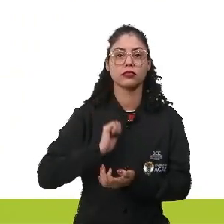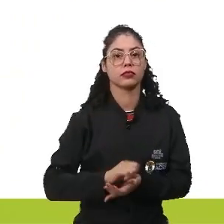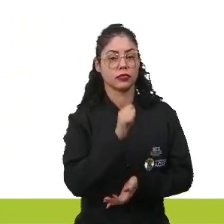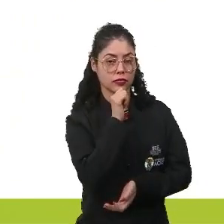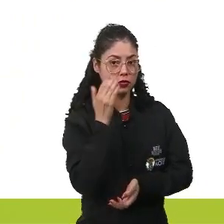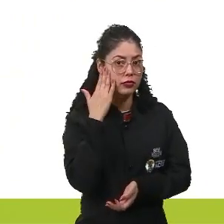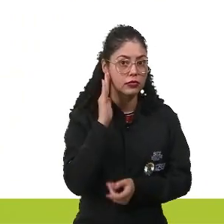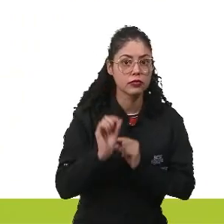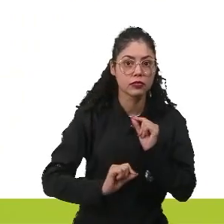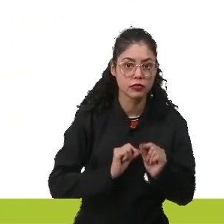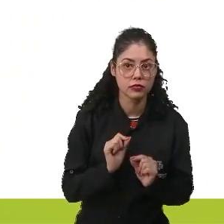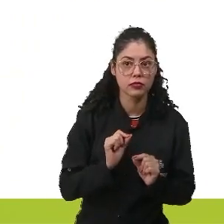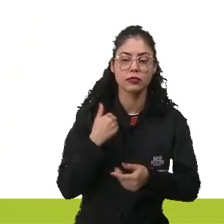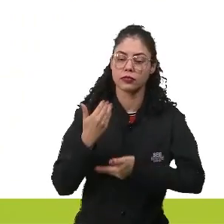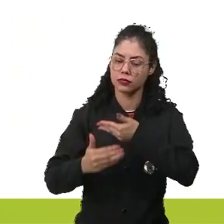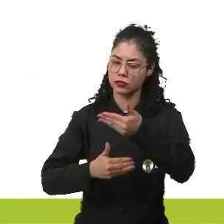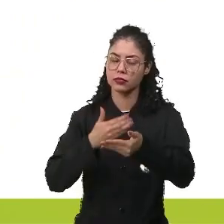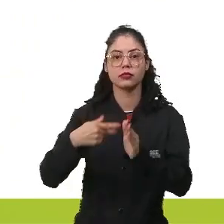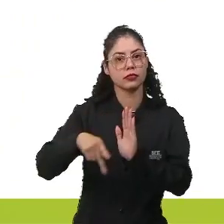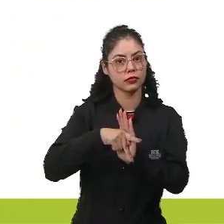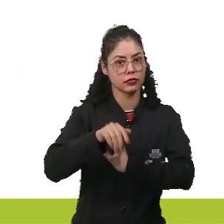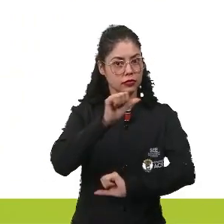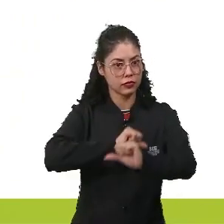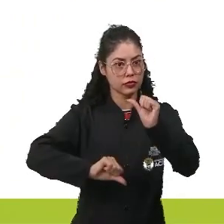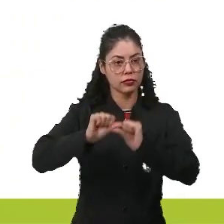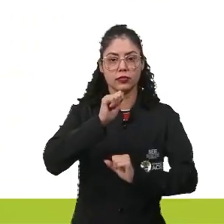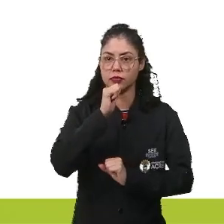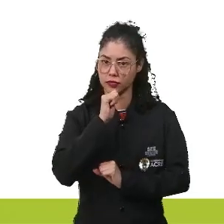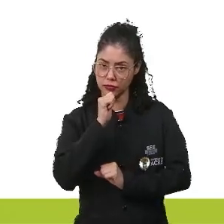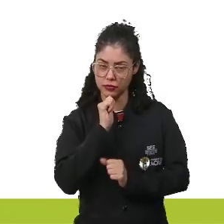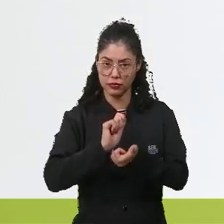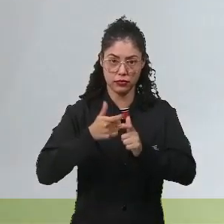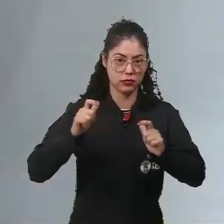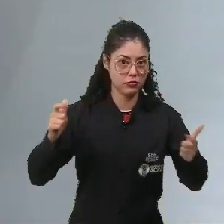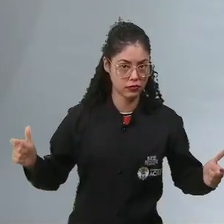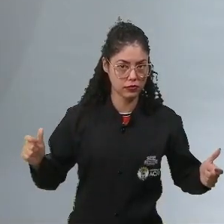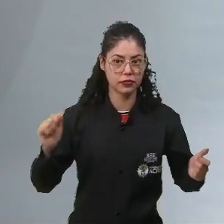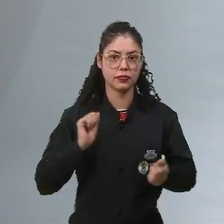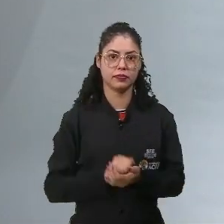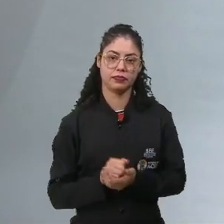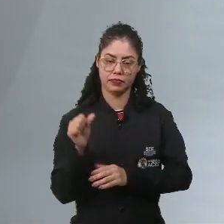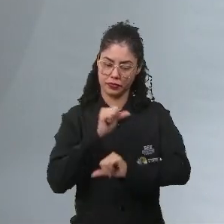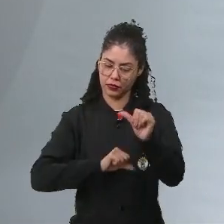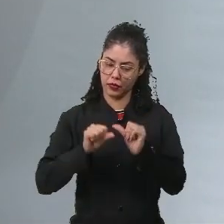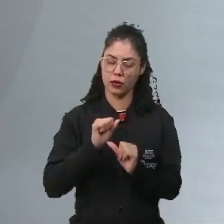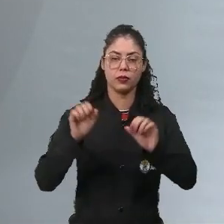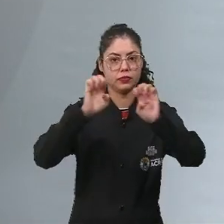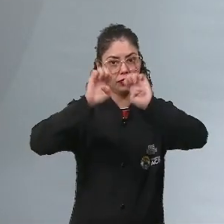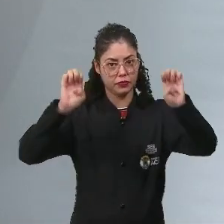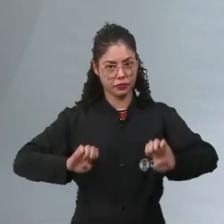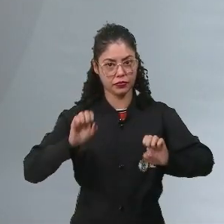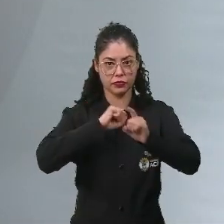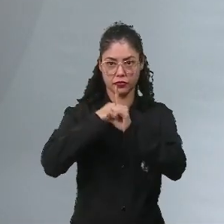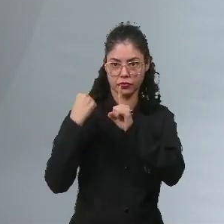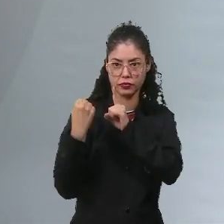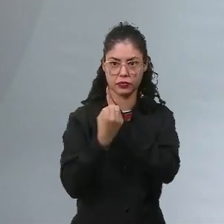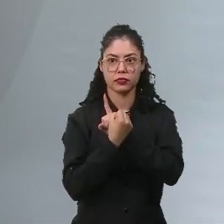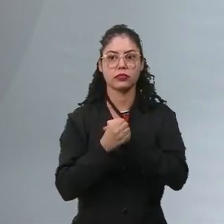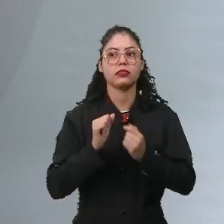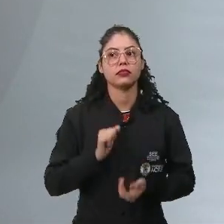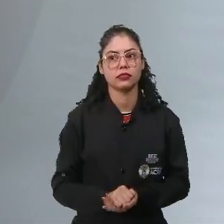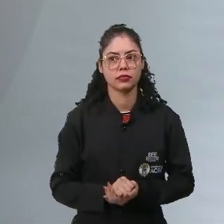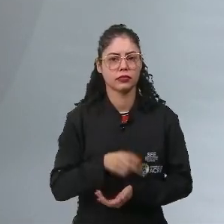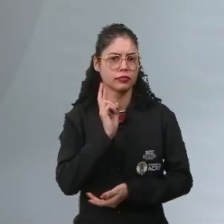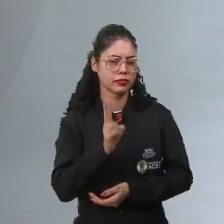a gente entende que estamos falando de um processo de transformação muito grande, uma transformação nas estruturas de uma sociedade. A